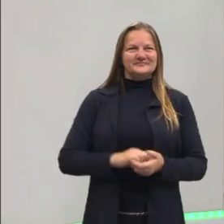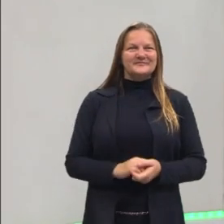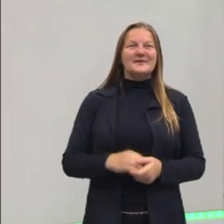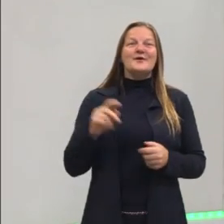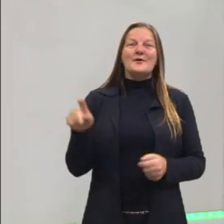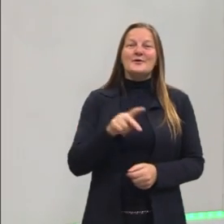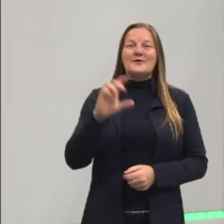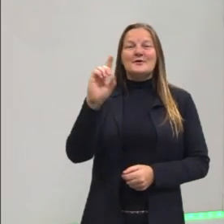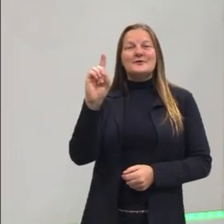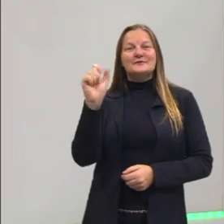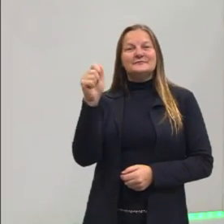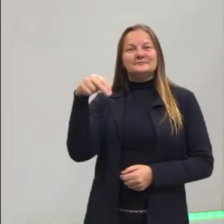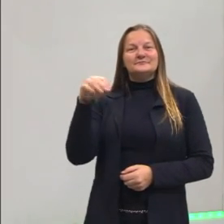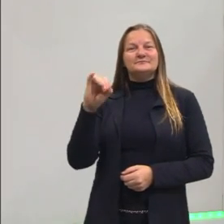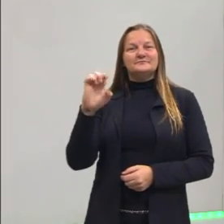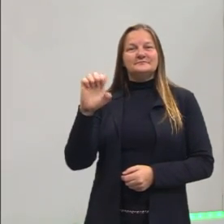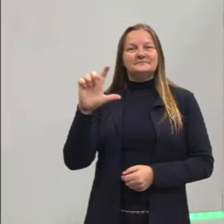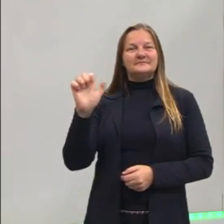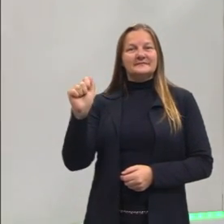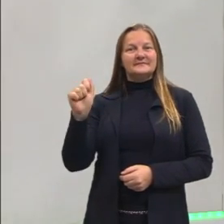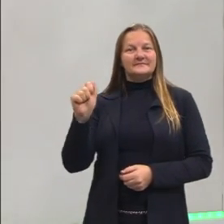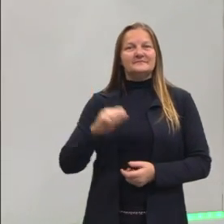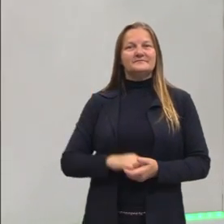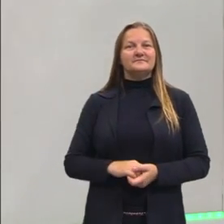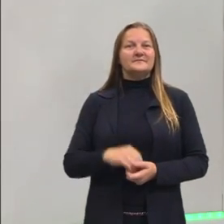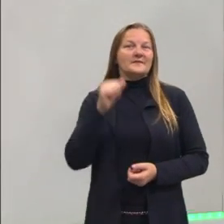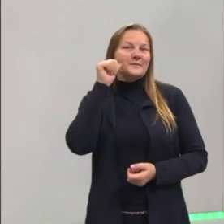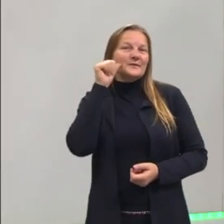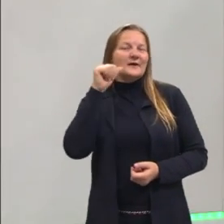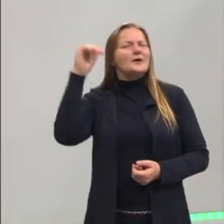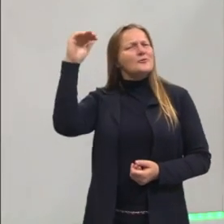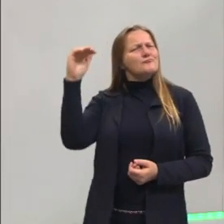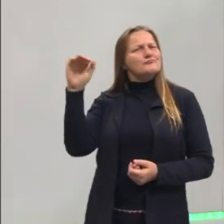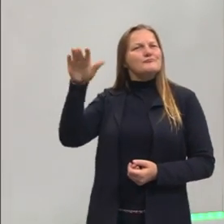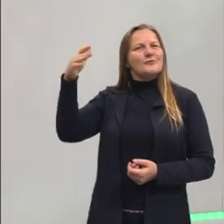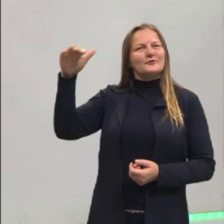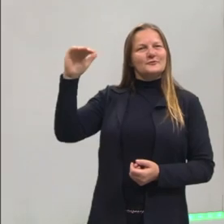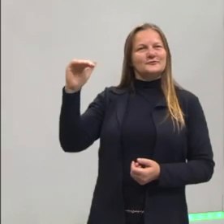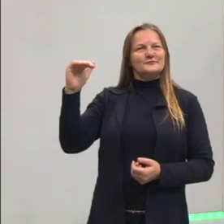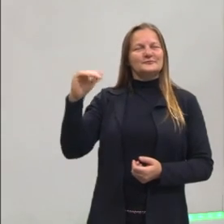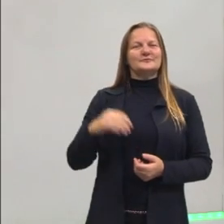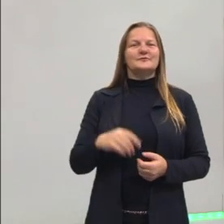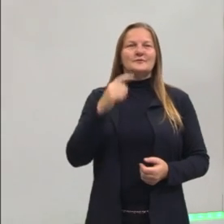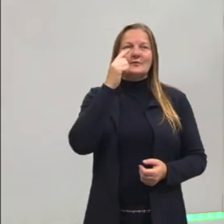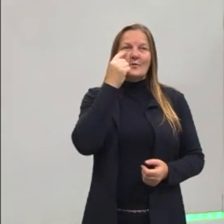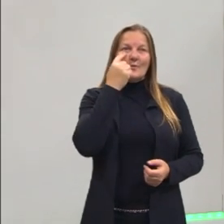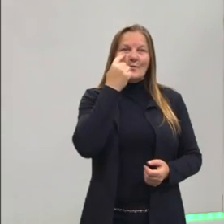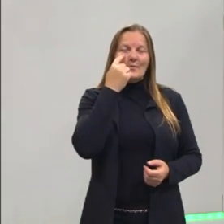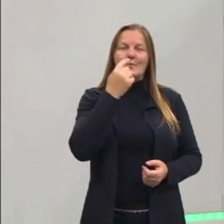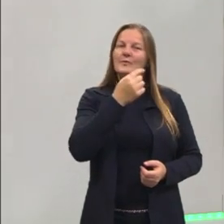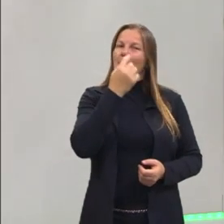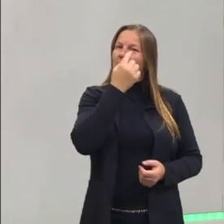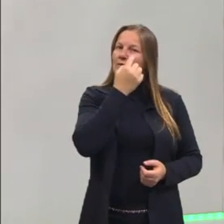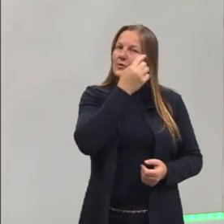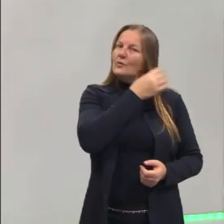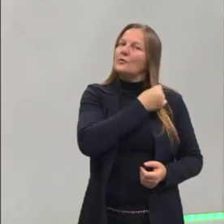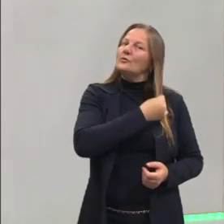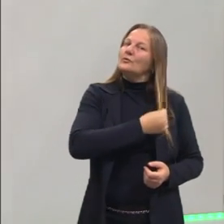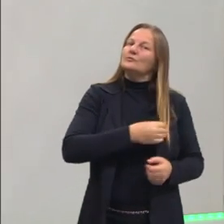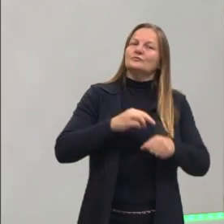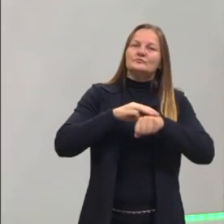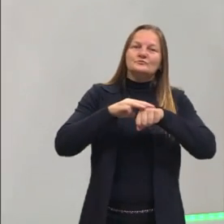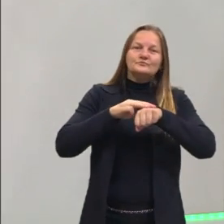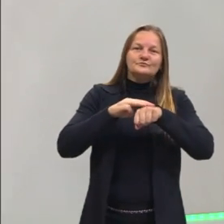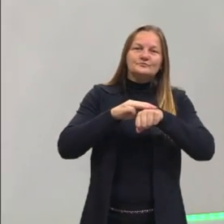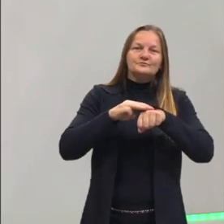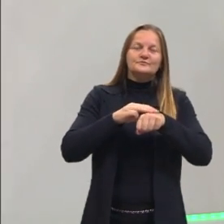a professora Daniela, sou uma mulher de estatura mediana, cabelos e olhos castanhos, uso óculos,